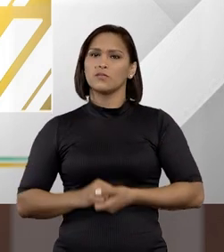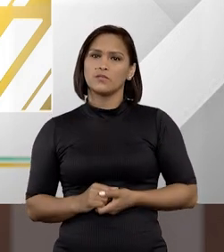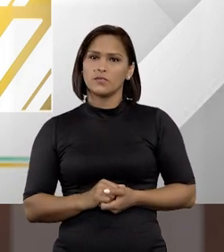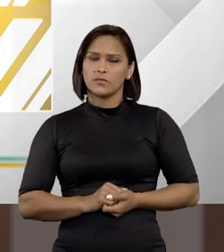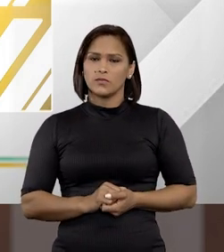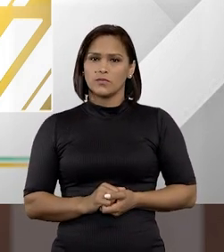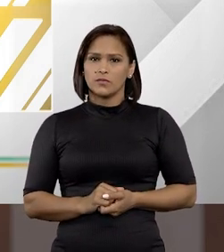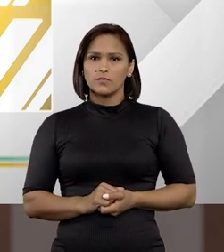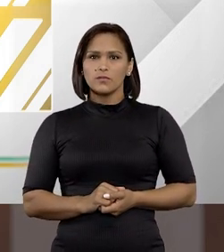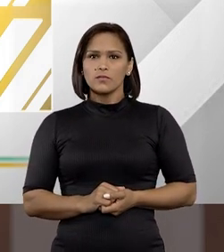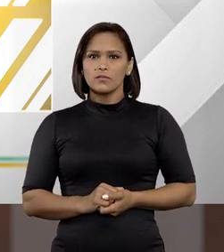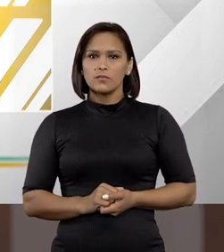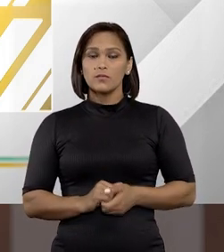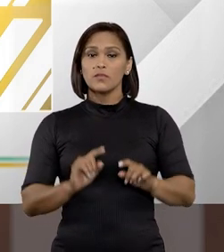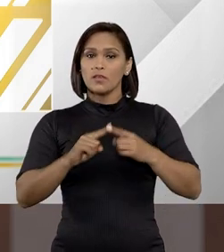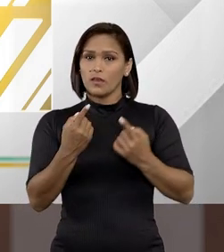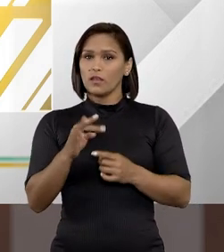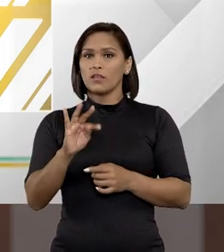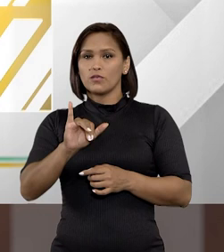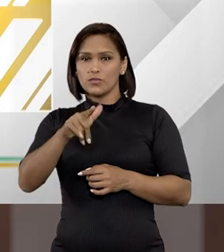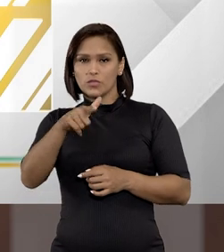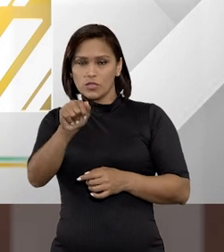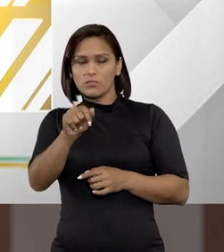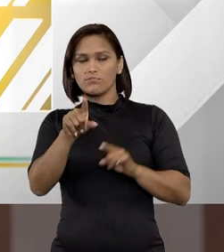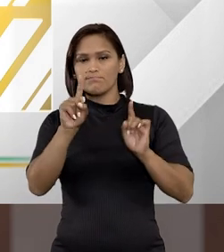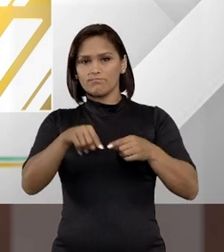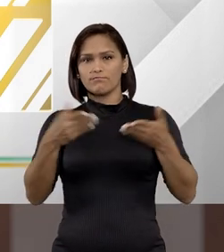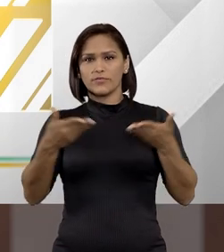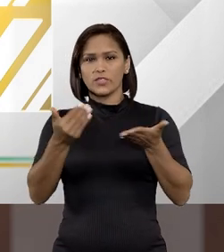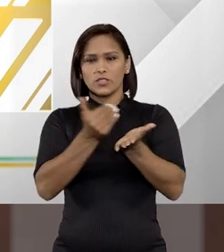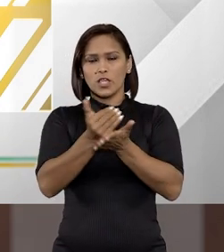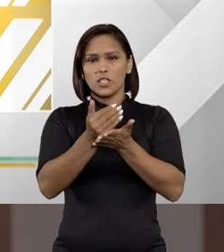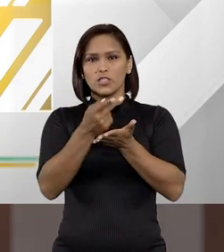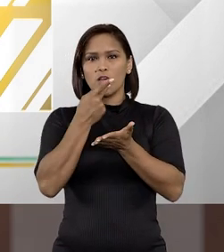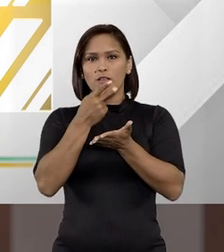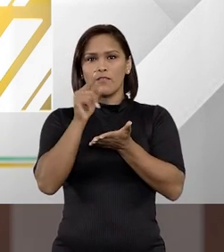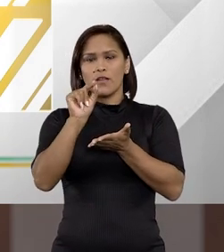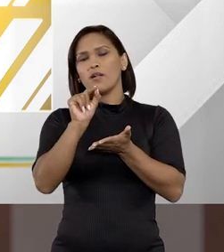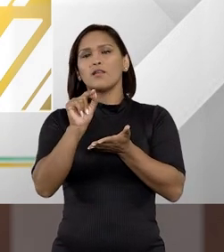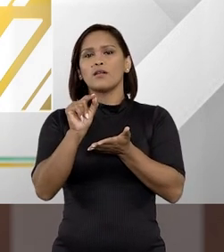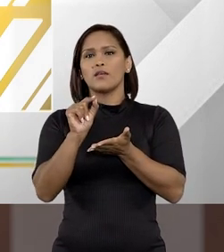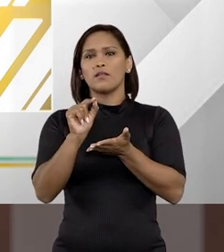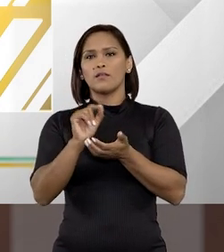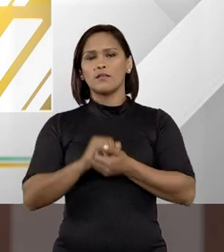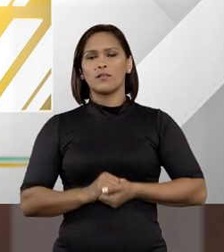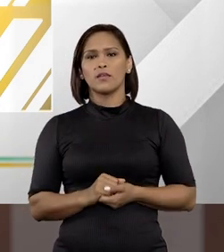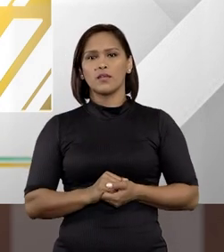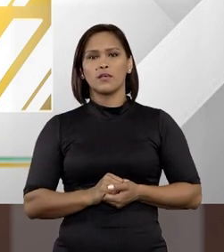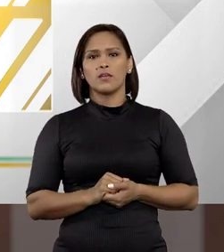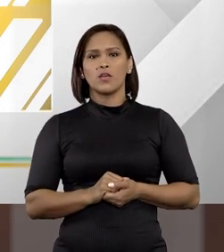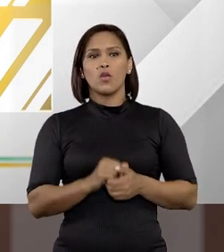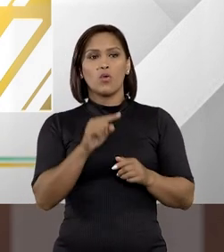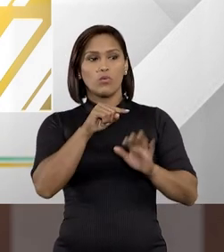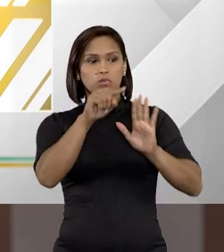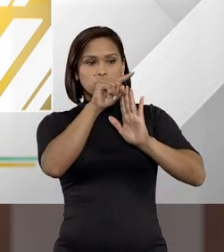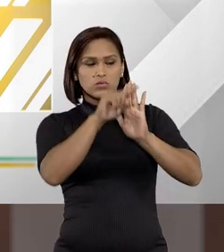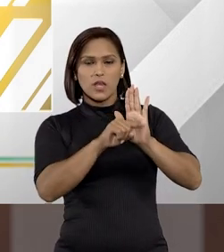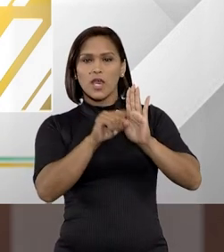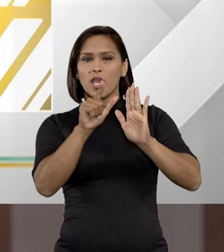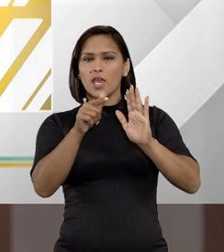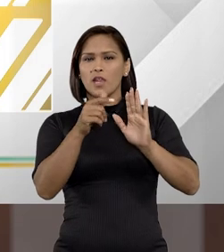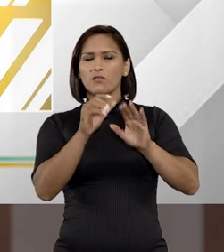Fontes? Então, Tiago, é, como a gente já iniciou a fala aí, né, o Lisador,